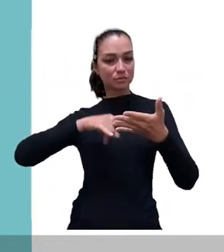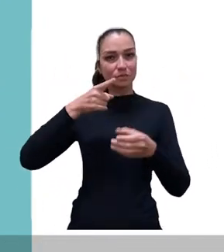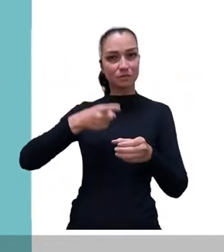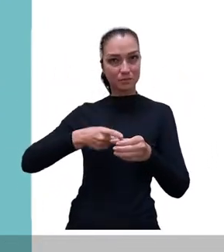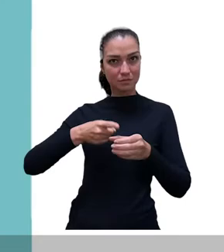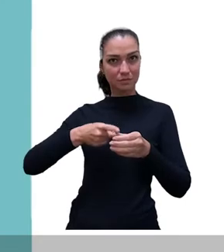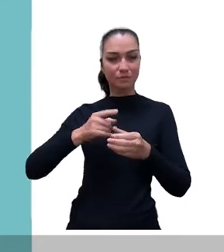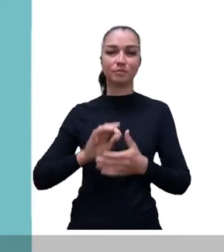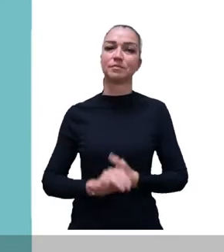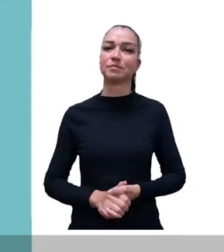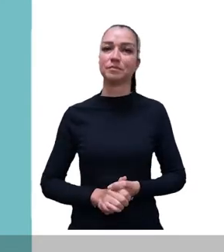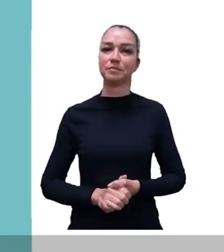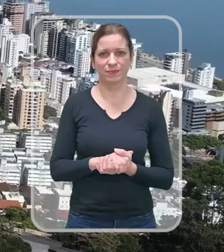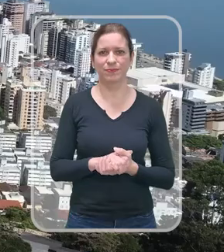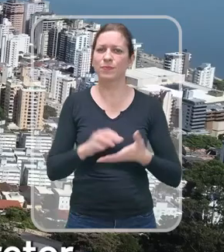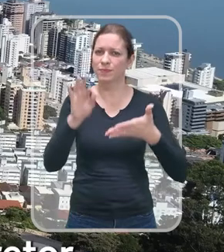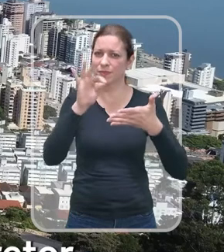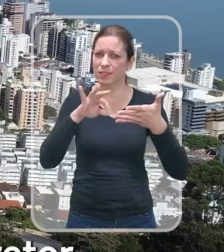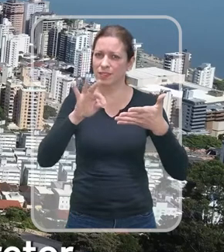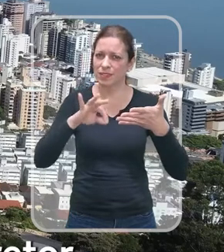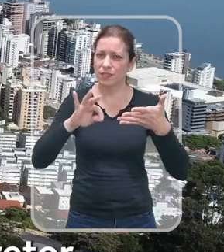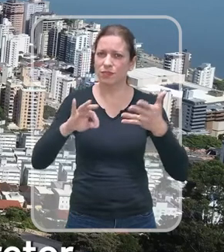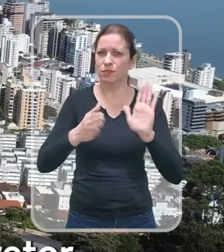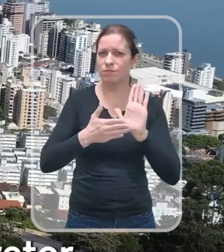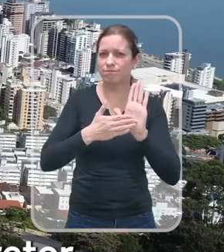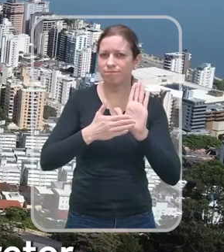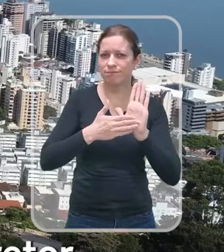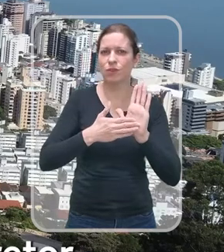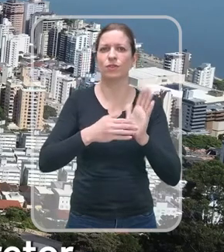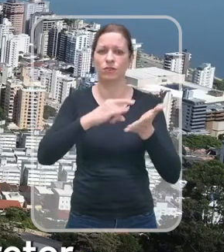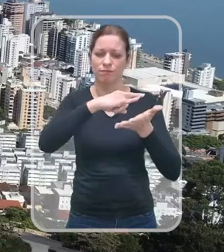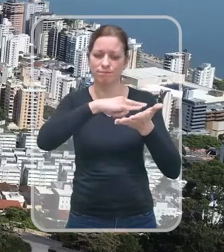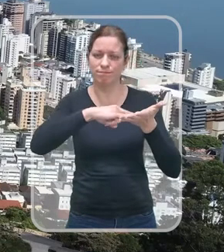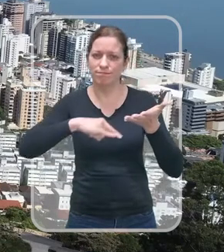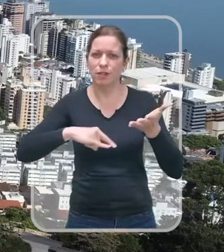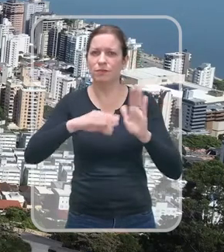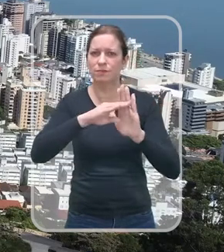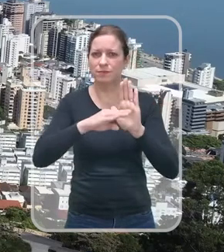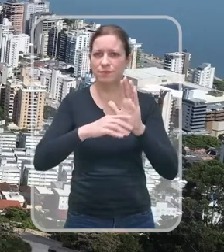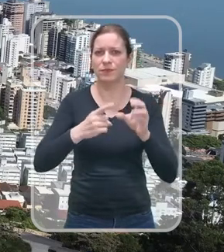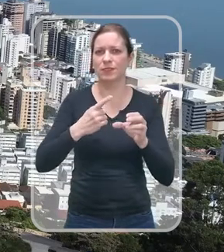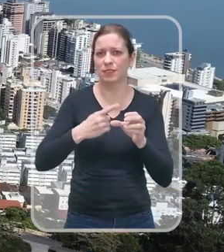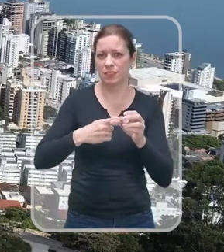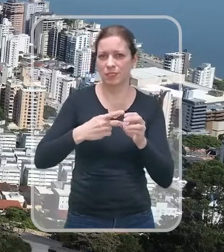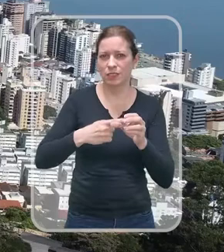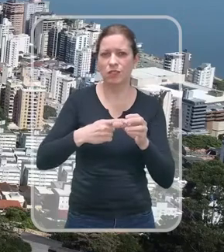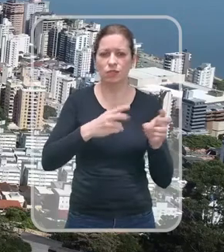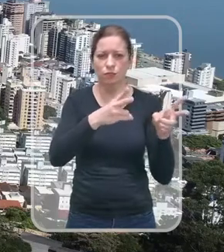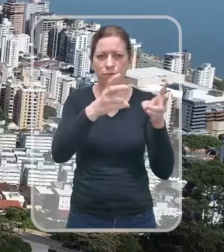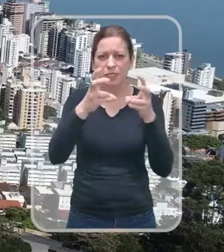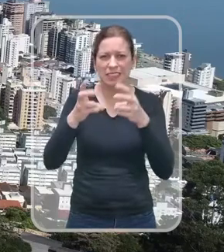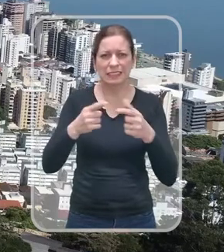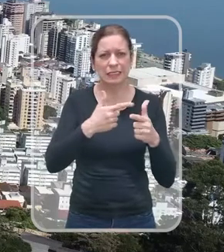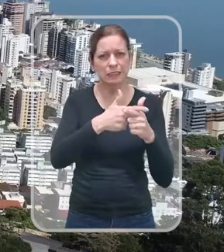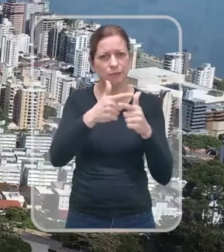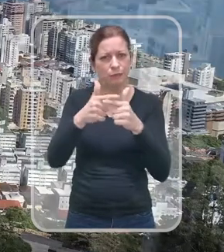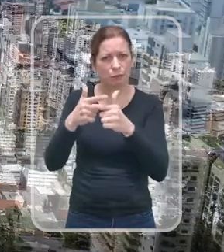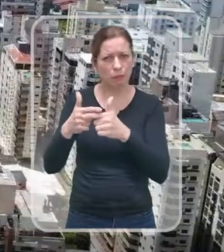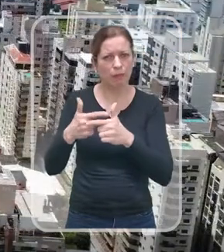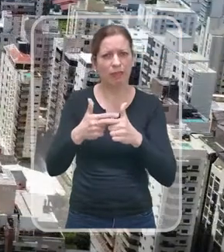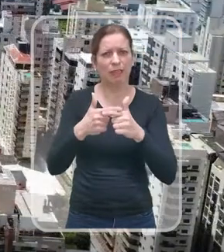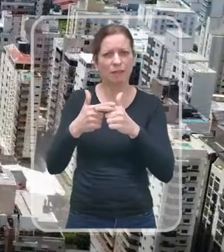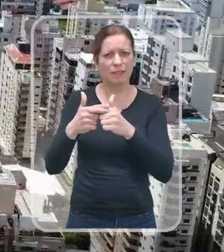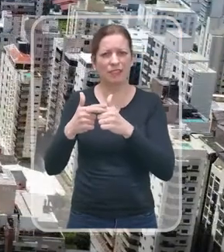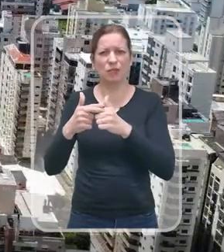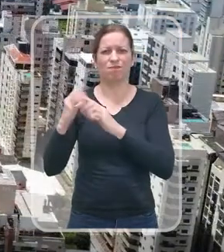do Plano Diretor. A revisão proposta para o Plano Diretor está sendo conduzida a partir de problemas que foram percebidos